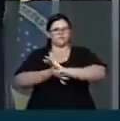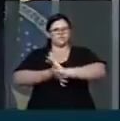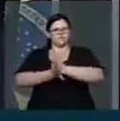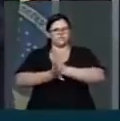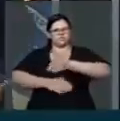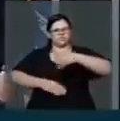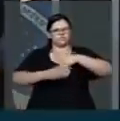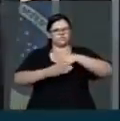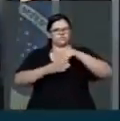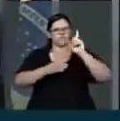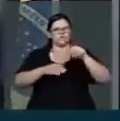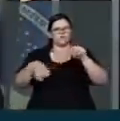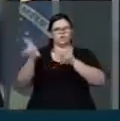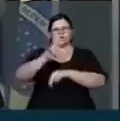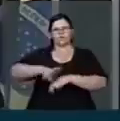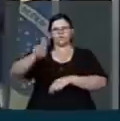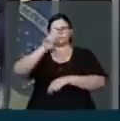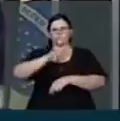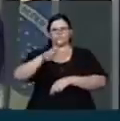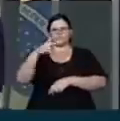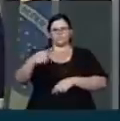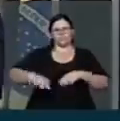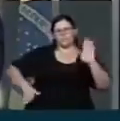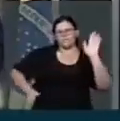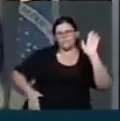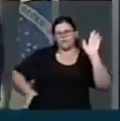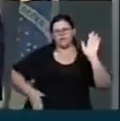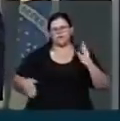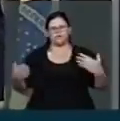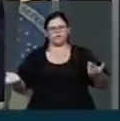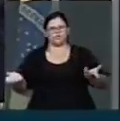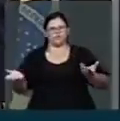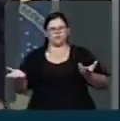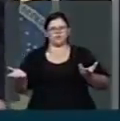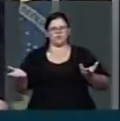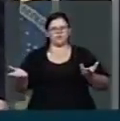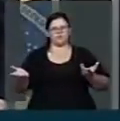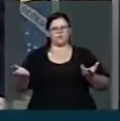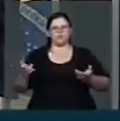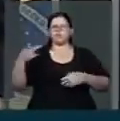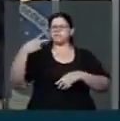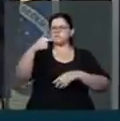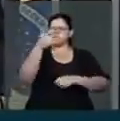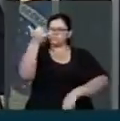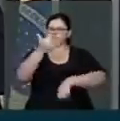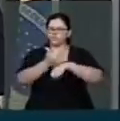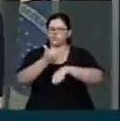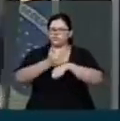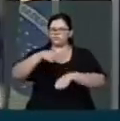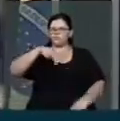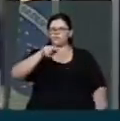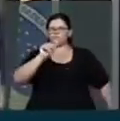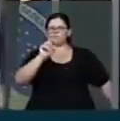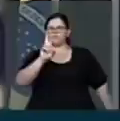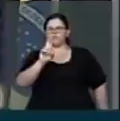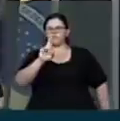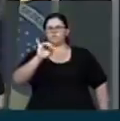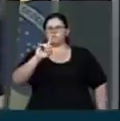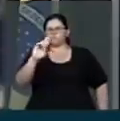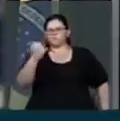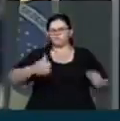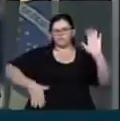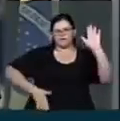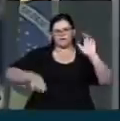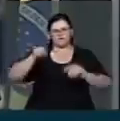utilizado, por toda essa malandragem, esse chefe de quadrilha precisa de saber que ele